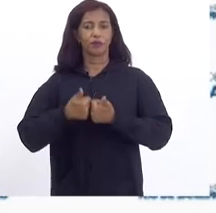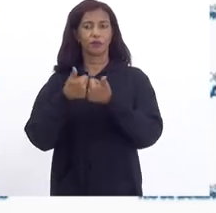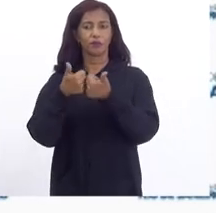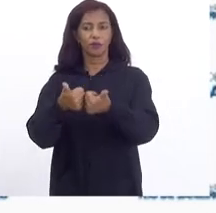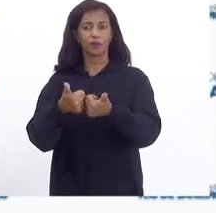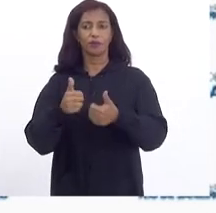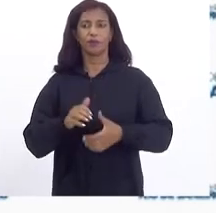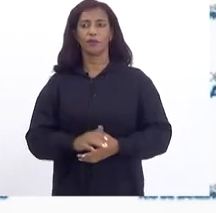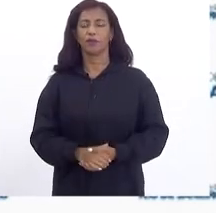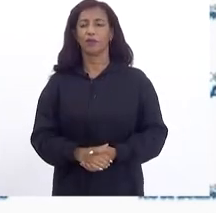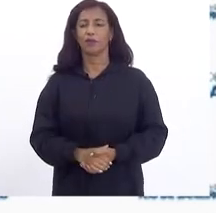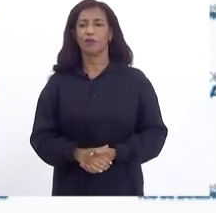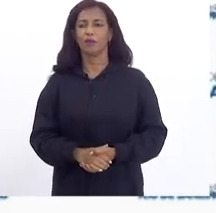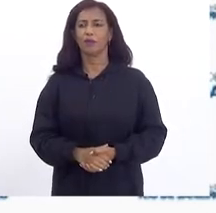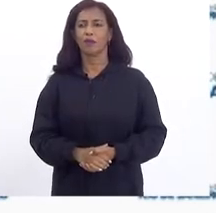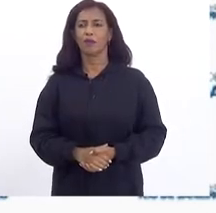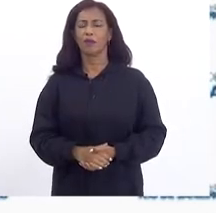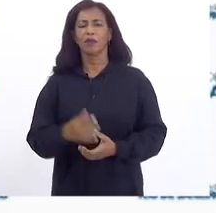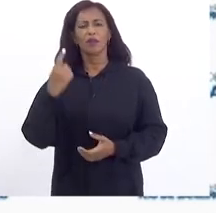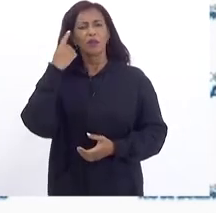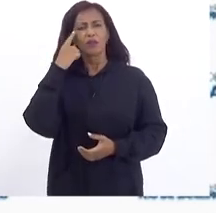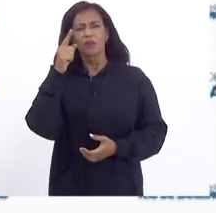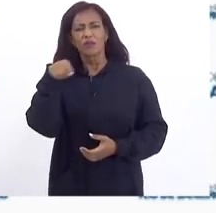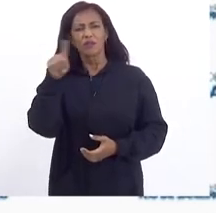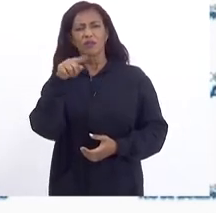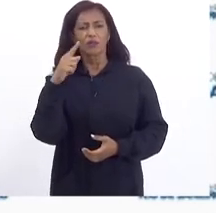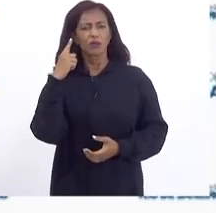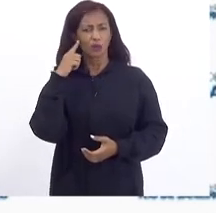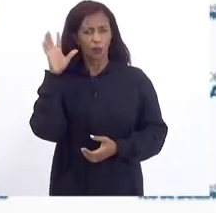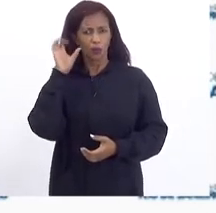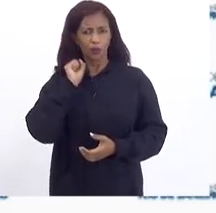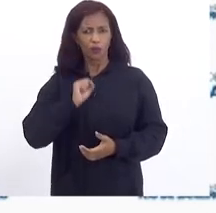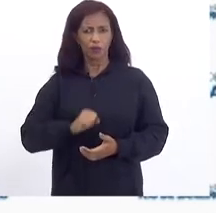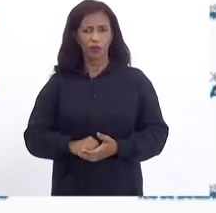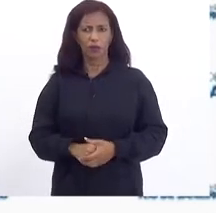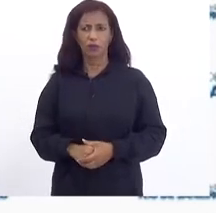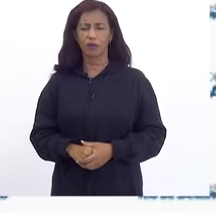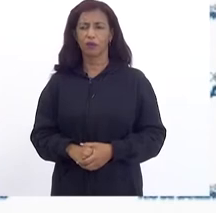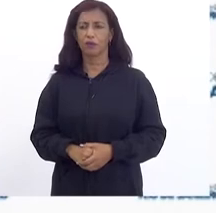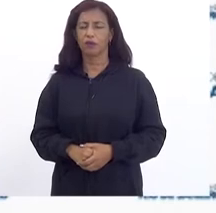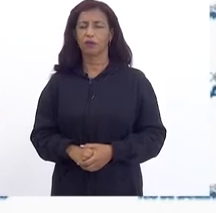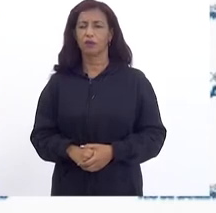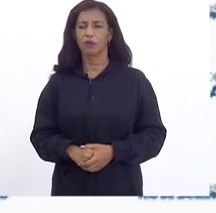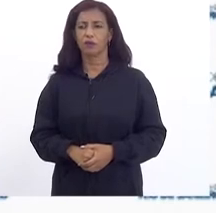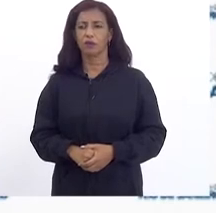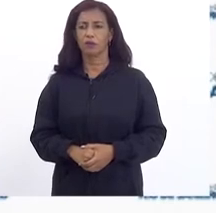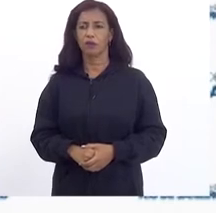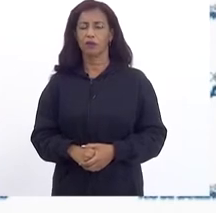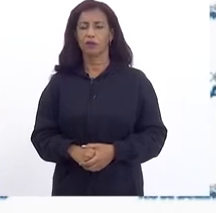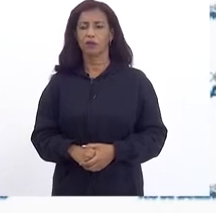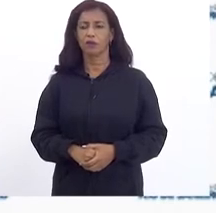Eu não sei Se todos Estão me ouvindo Sim Perfeito